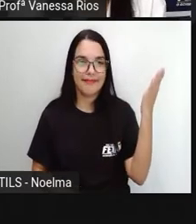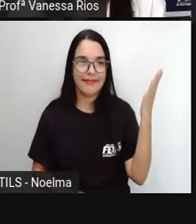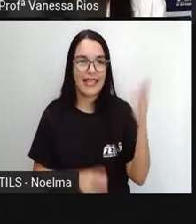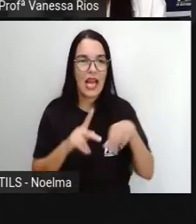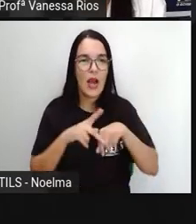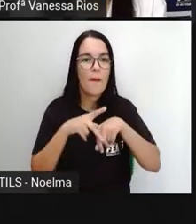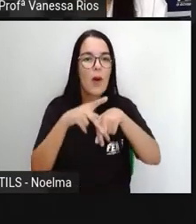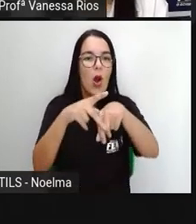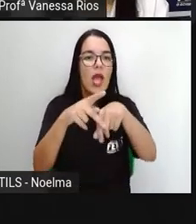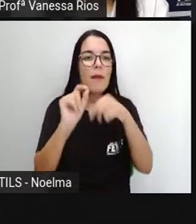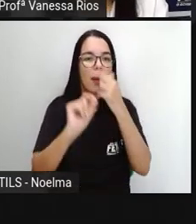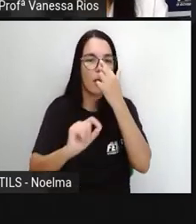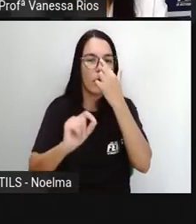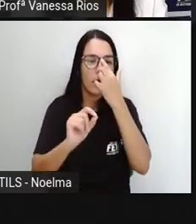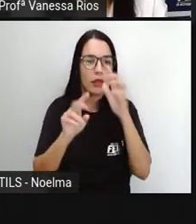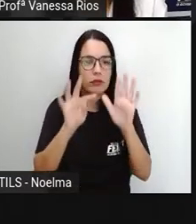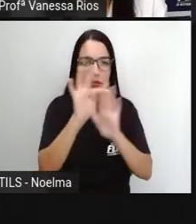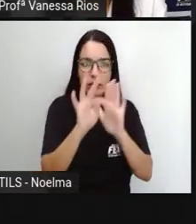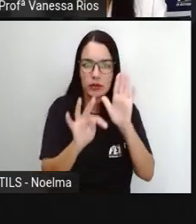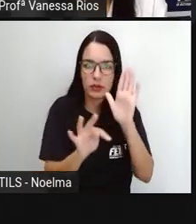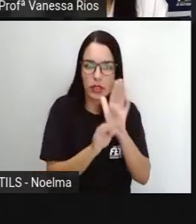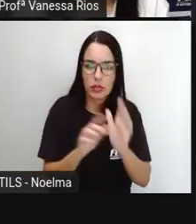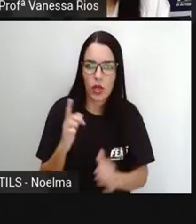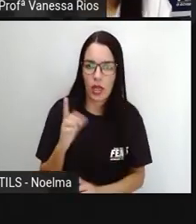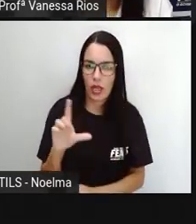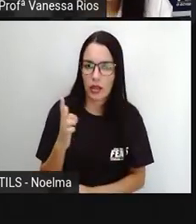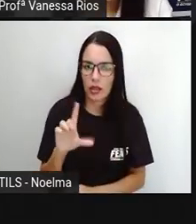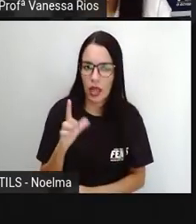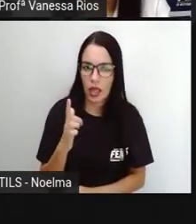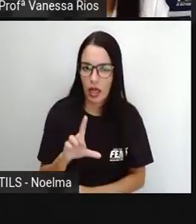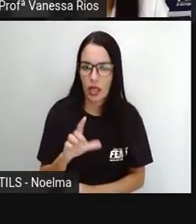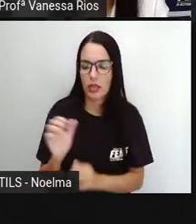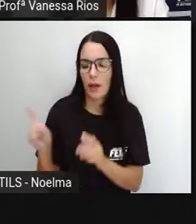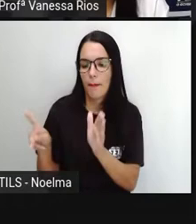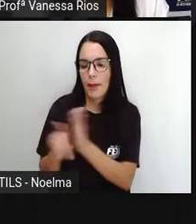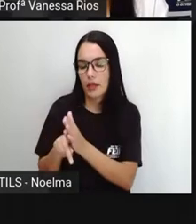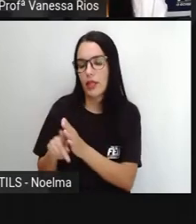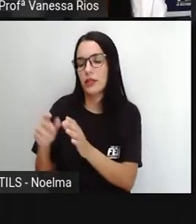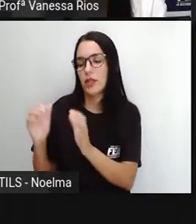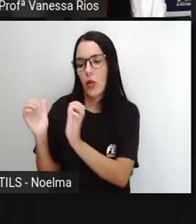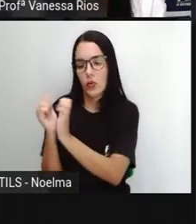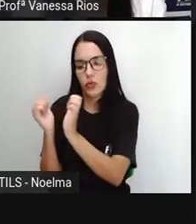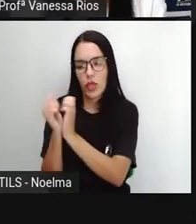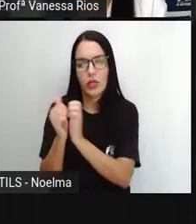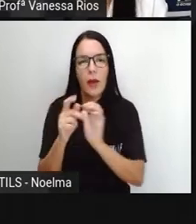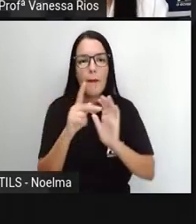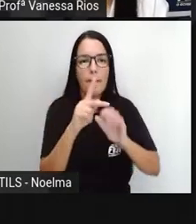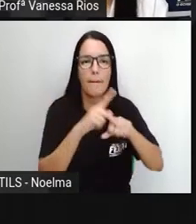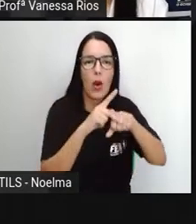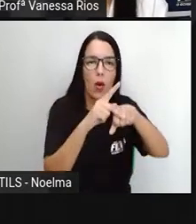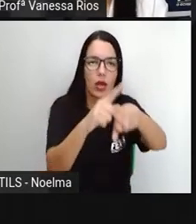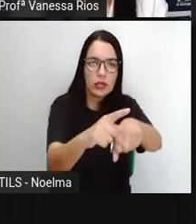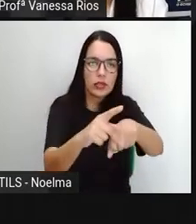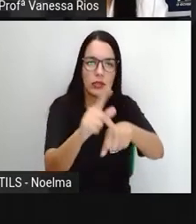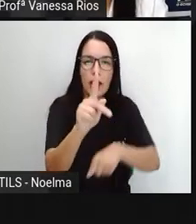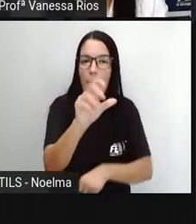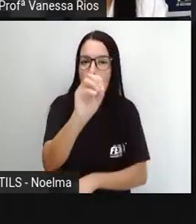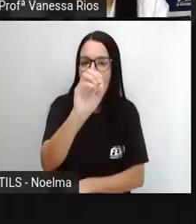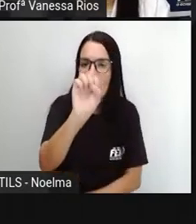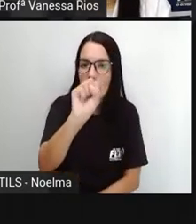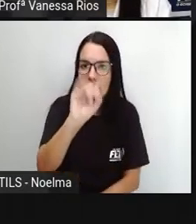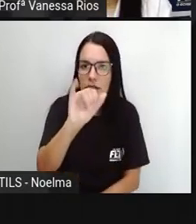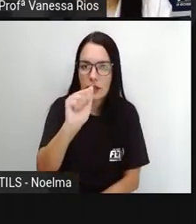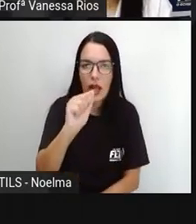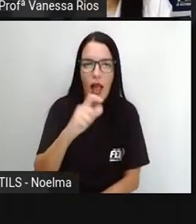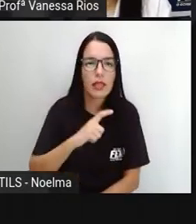Poema é um texto literário que pertence ao gênero da poesia e cuja apresentação tem a finalidade de